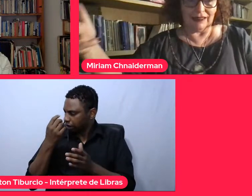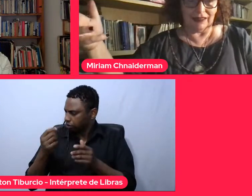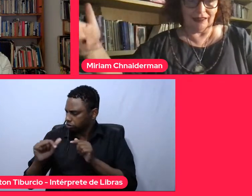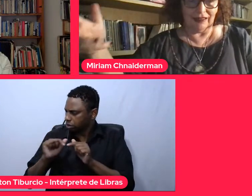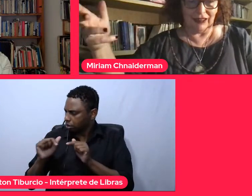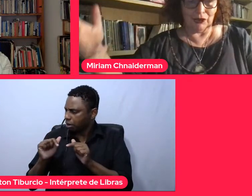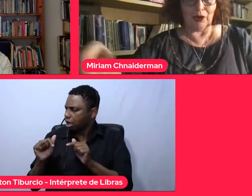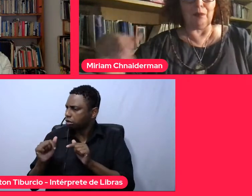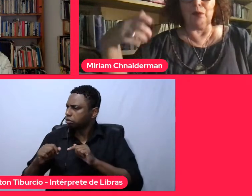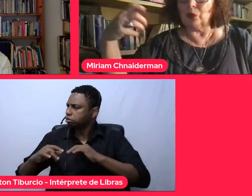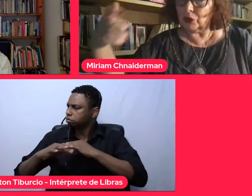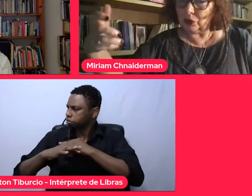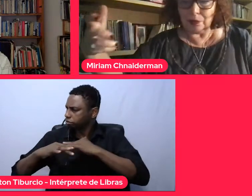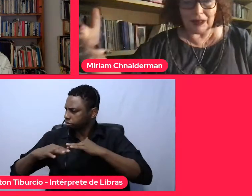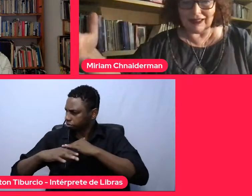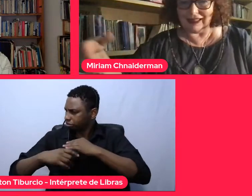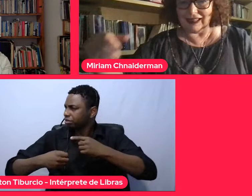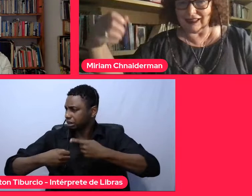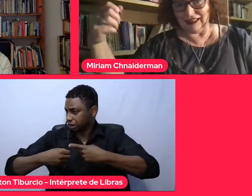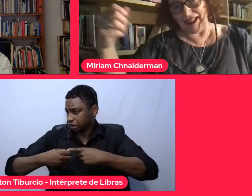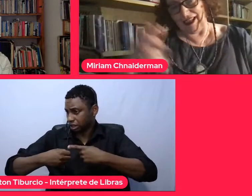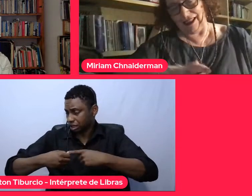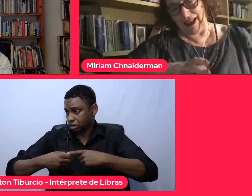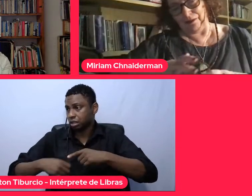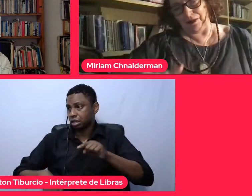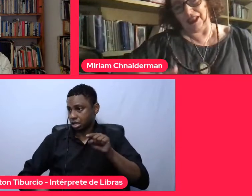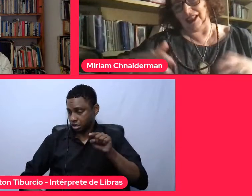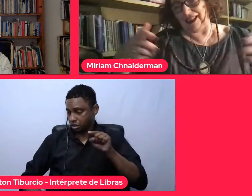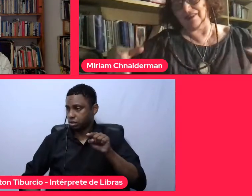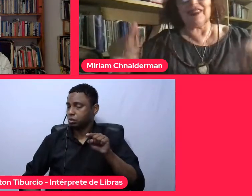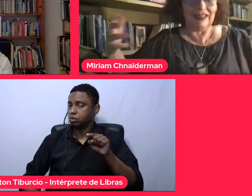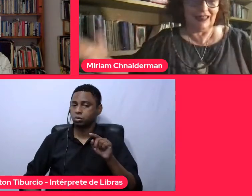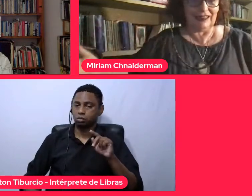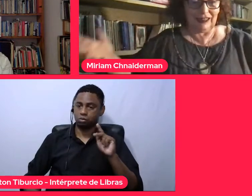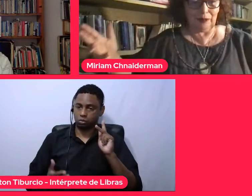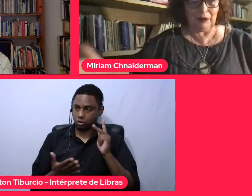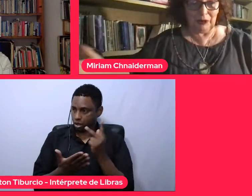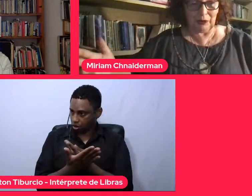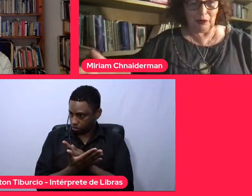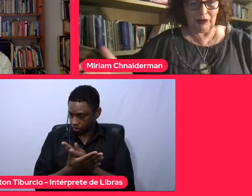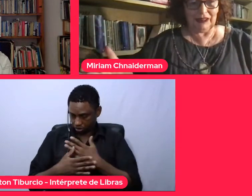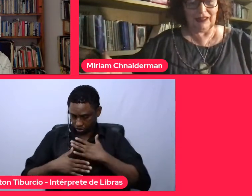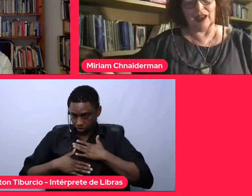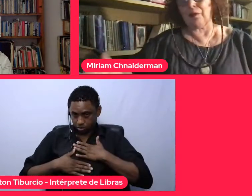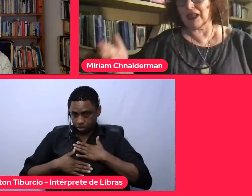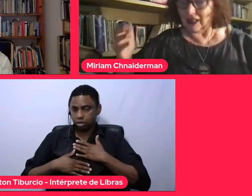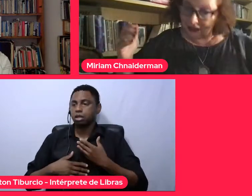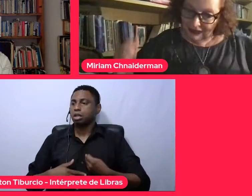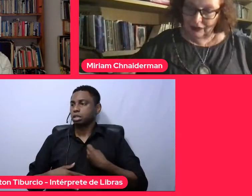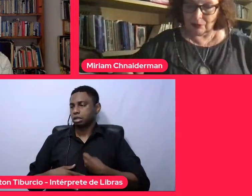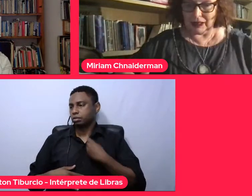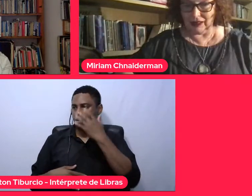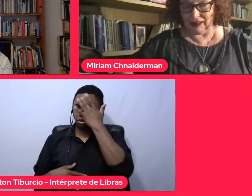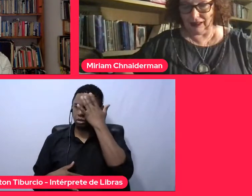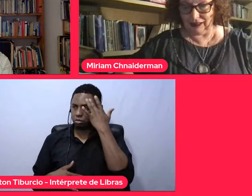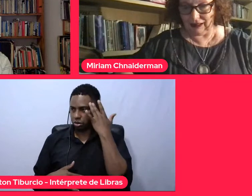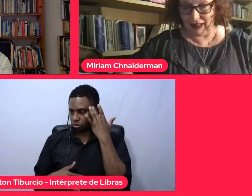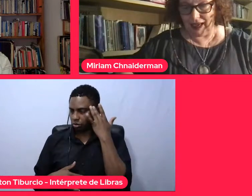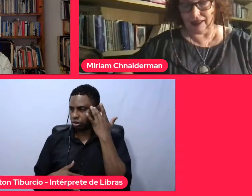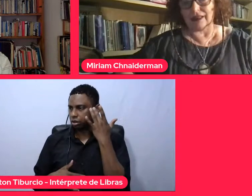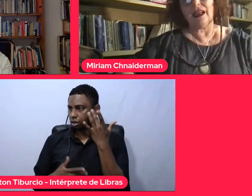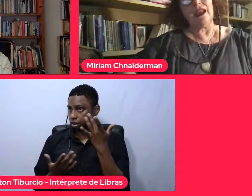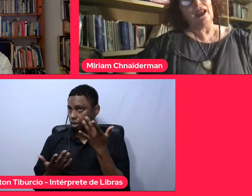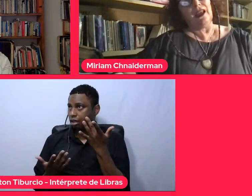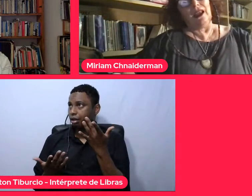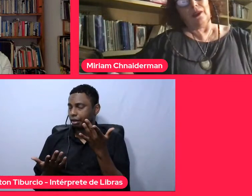cidade, isso é muito presente na minha e na vida dessas pessoas, é uma questão para a gente a